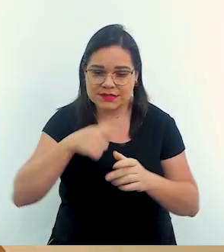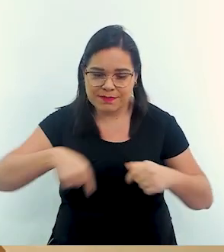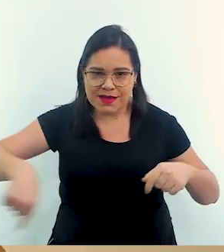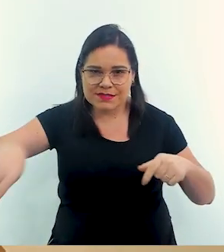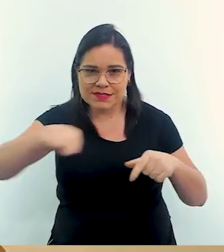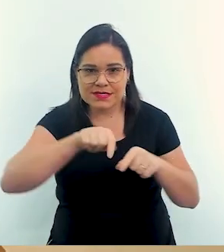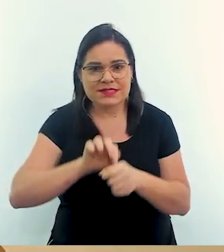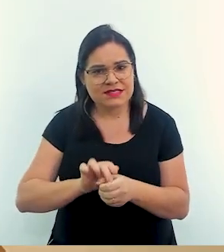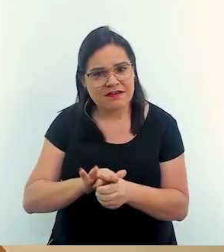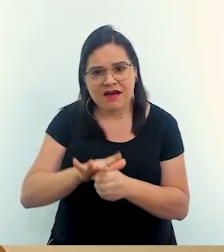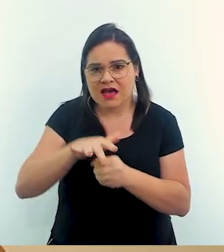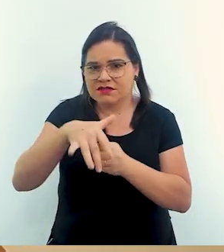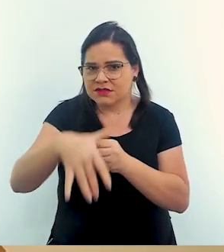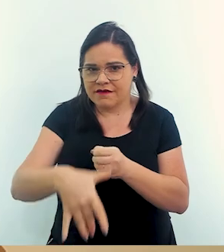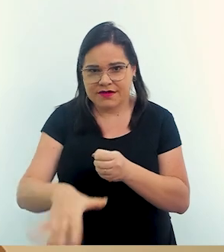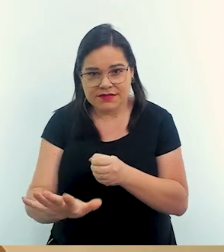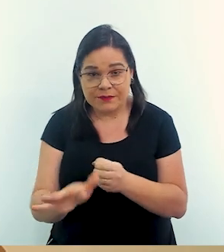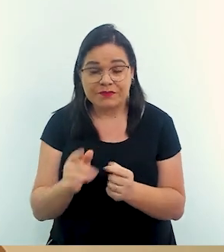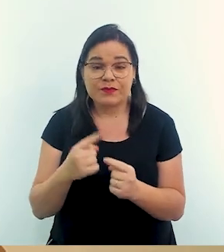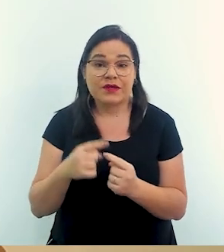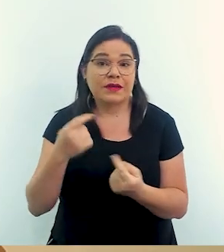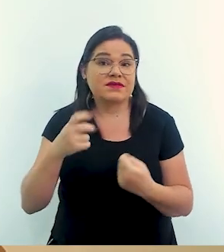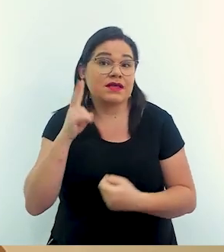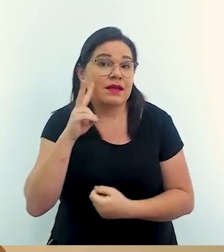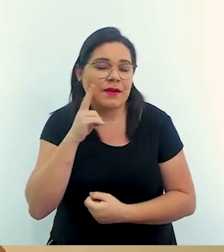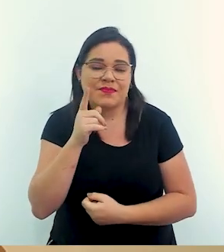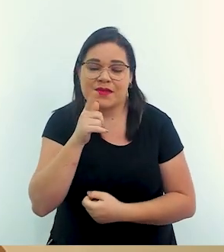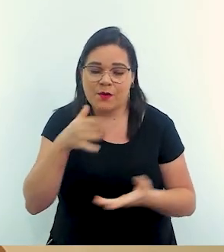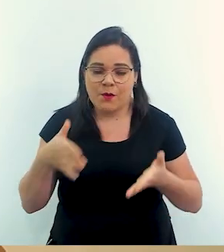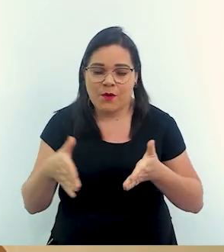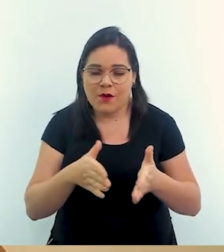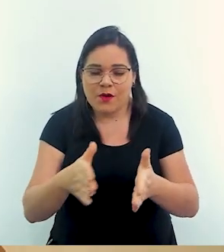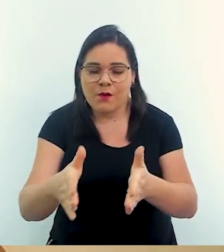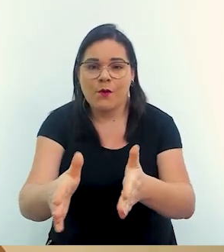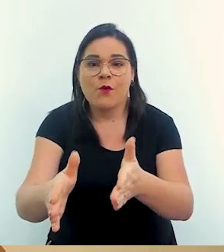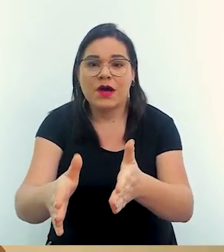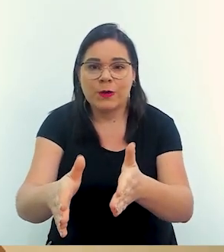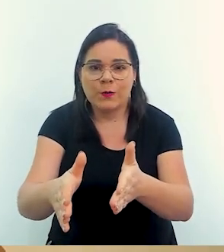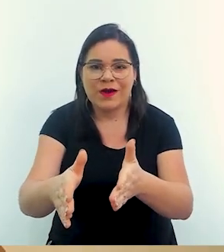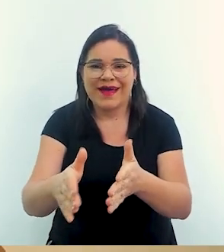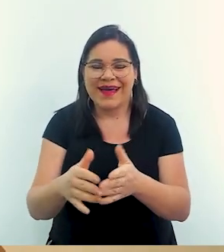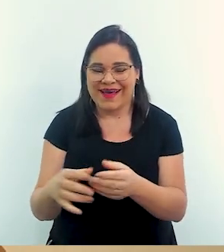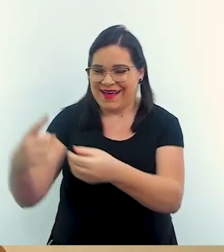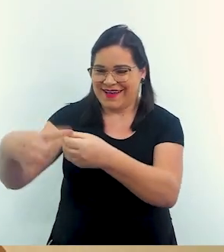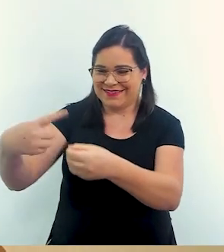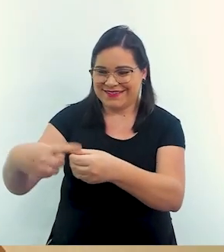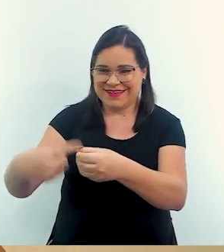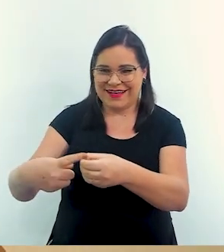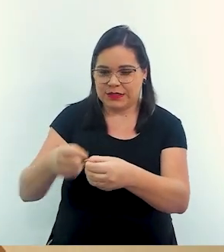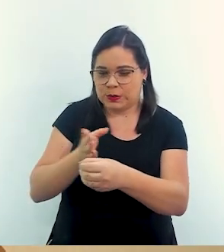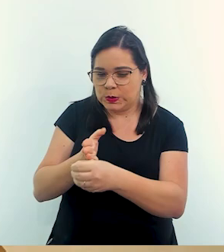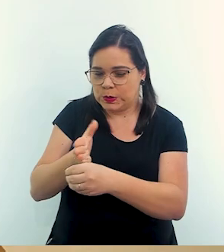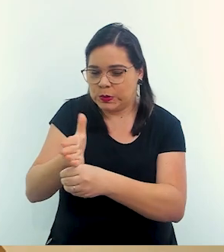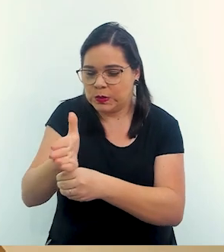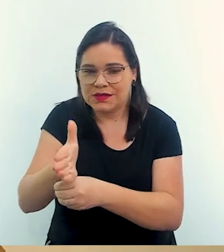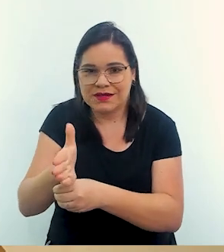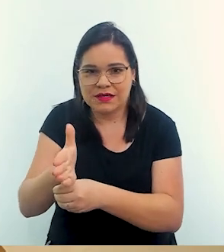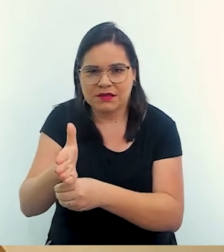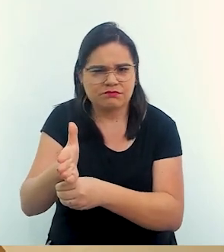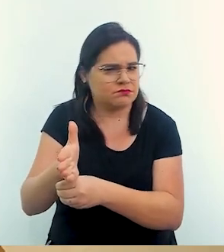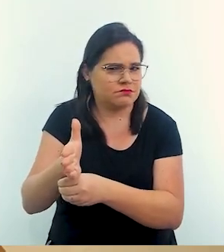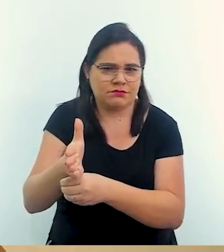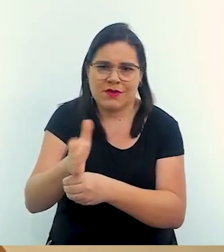que vão extravasar. Porque a gente tem que lembrar o seguinte, o rio não corta a cidade. A cidade cresceu em torno do rio.